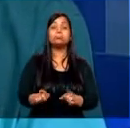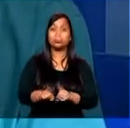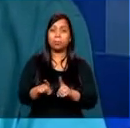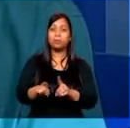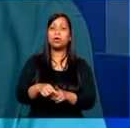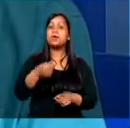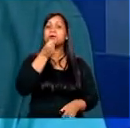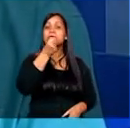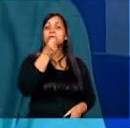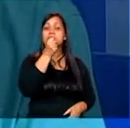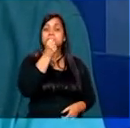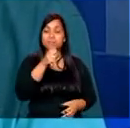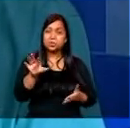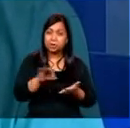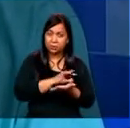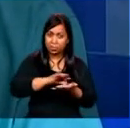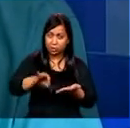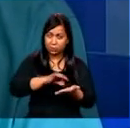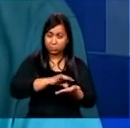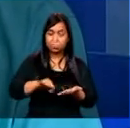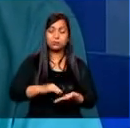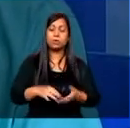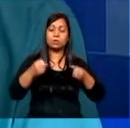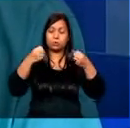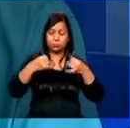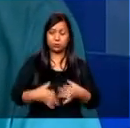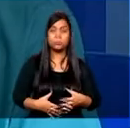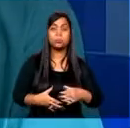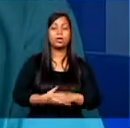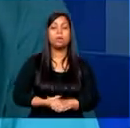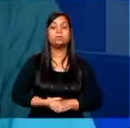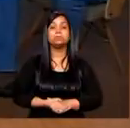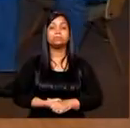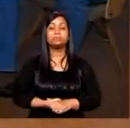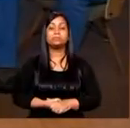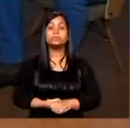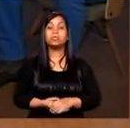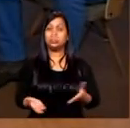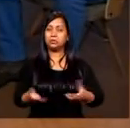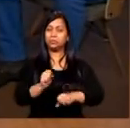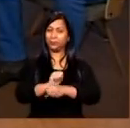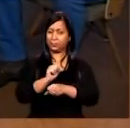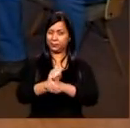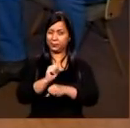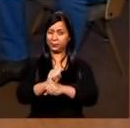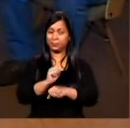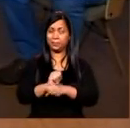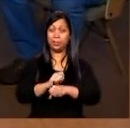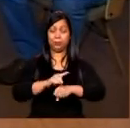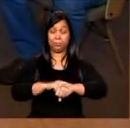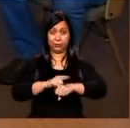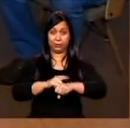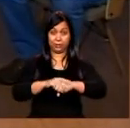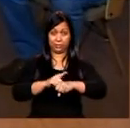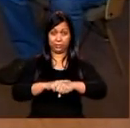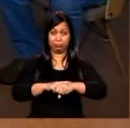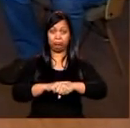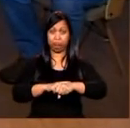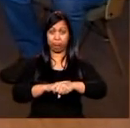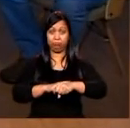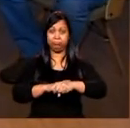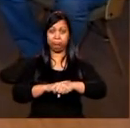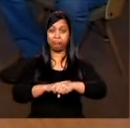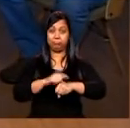entrevista do início do ano. E aí, acho que você pode falar melhor do que eu. A gente vai parar um pouquinho, porque a gente tem um intervalo.